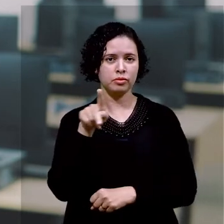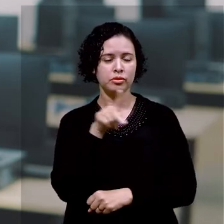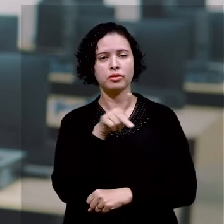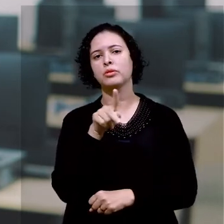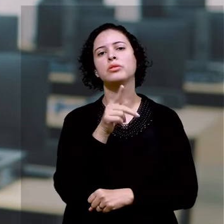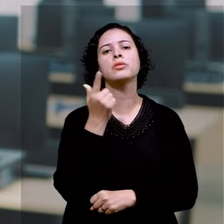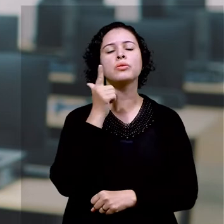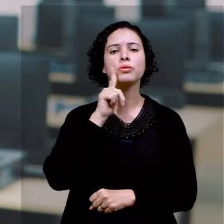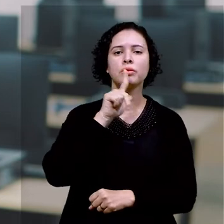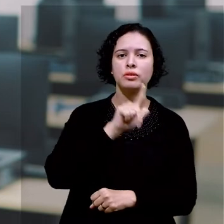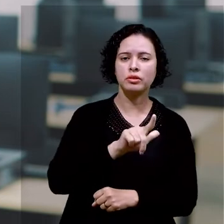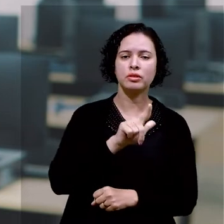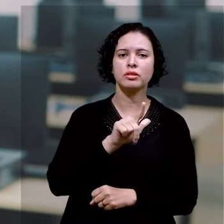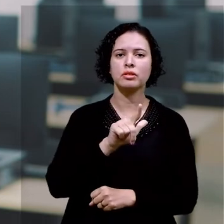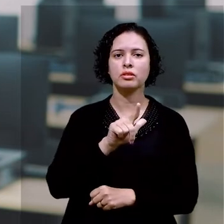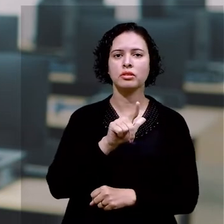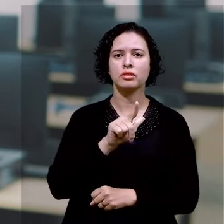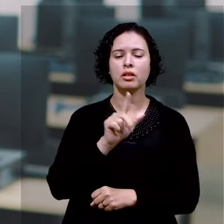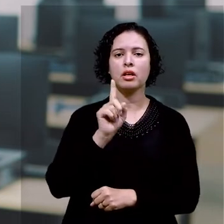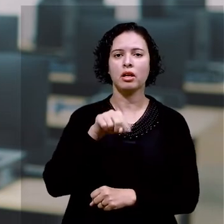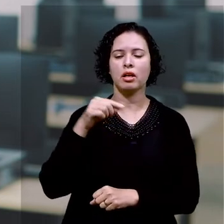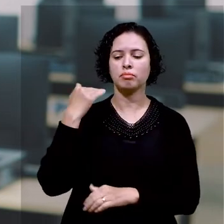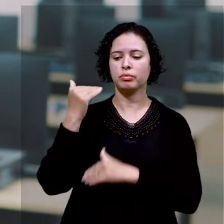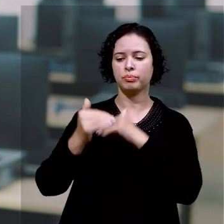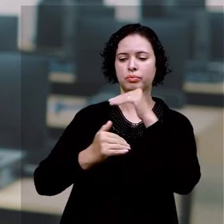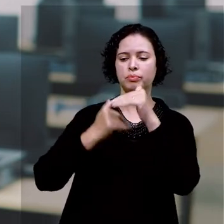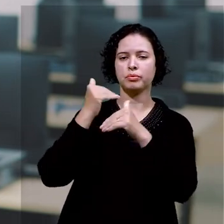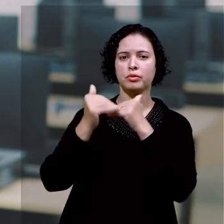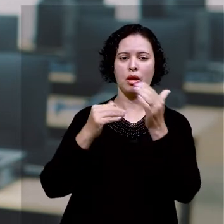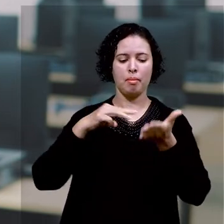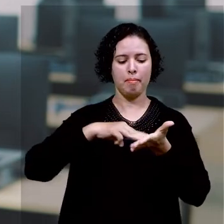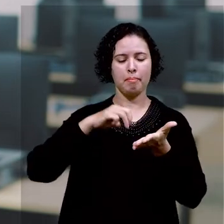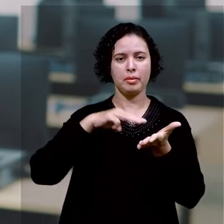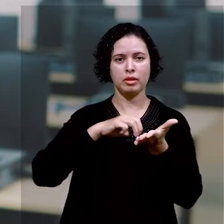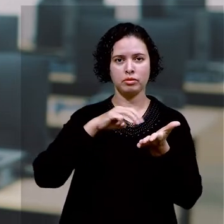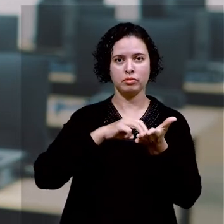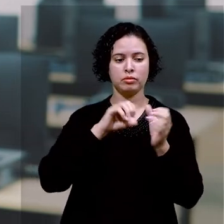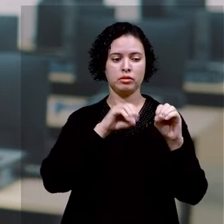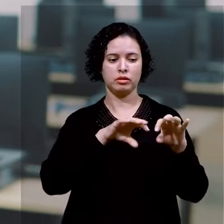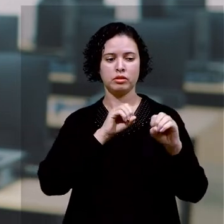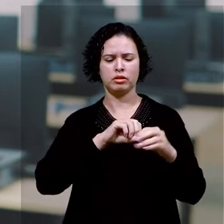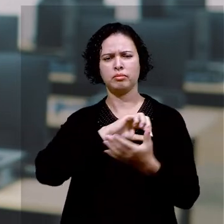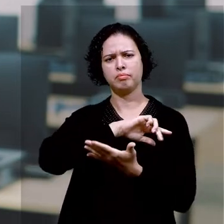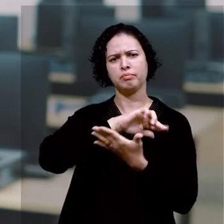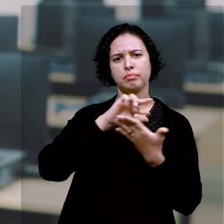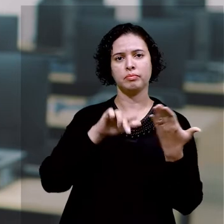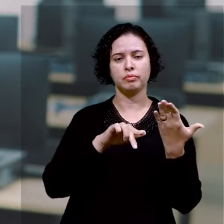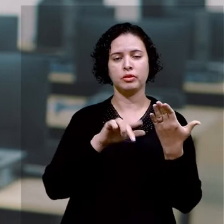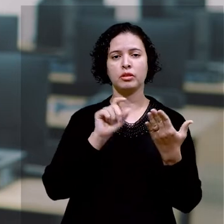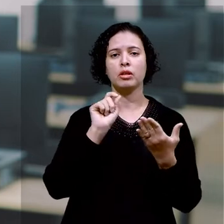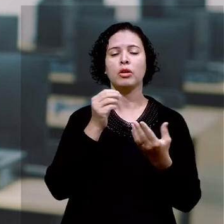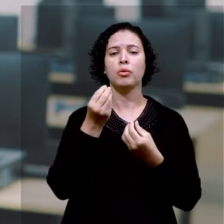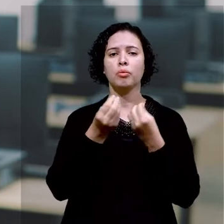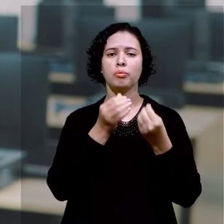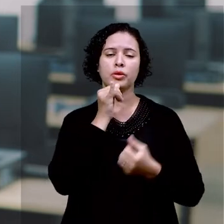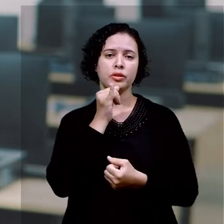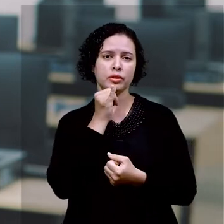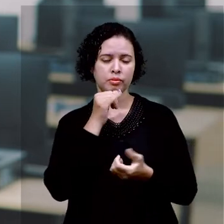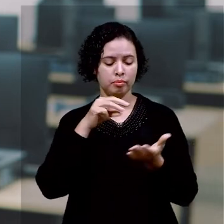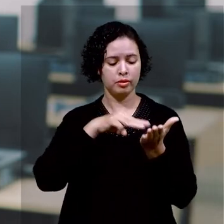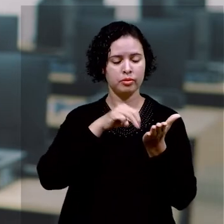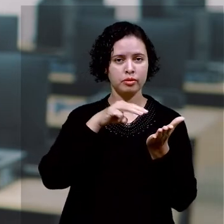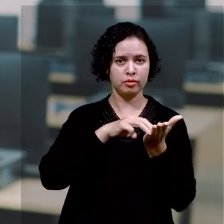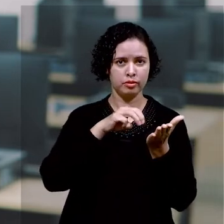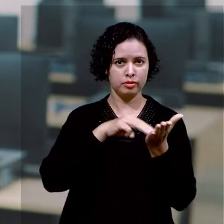acabaram desenvolvendo conhecimentos em métodos de ensino diversos. Um deles é a metodologia de